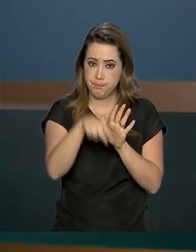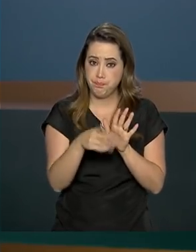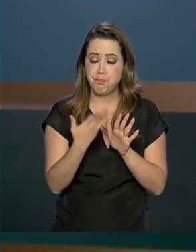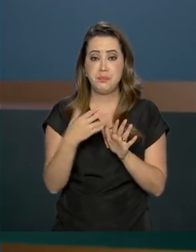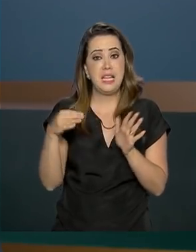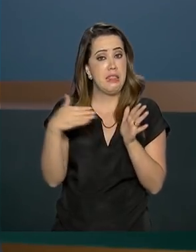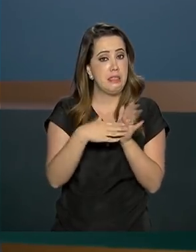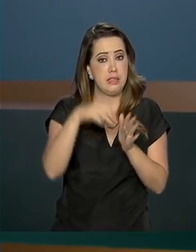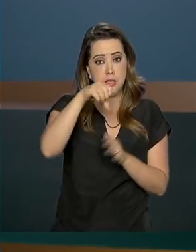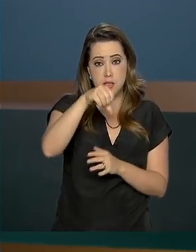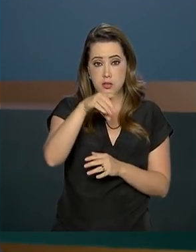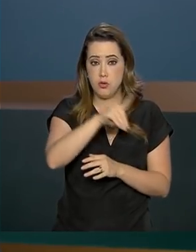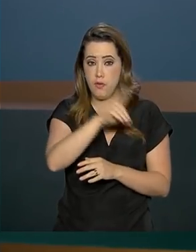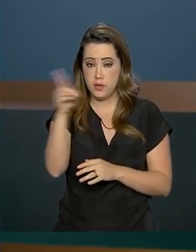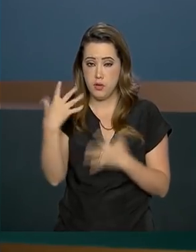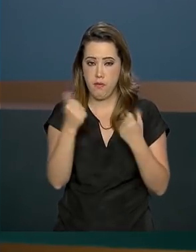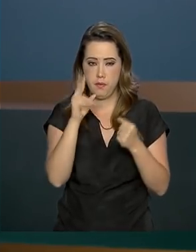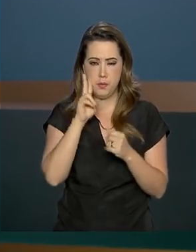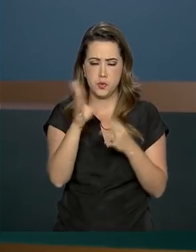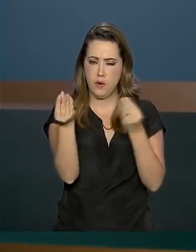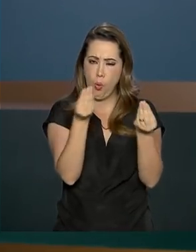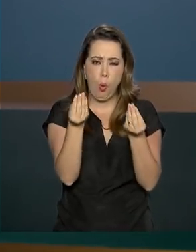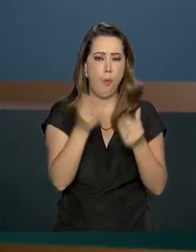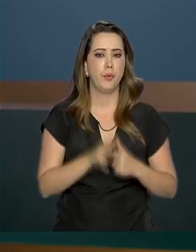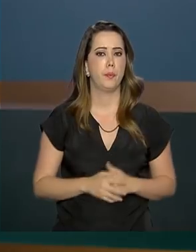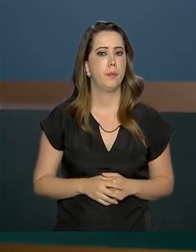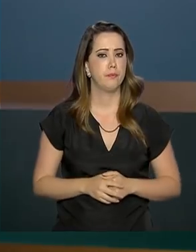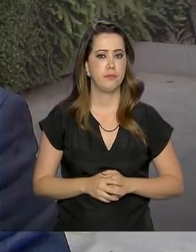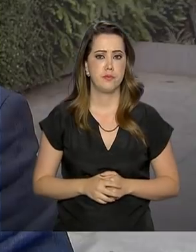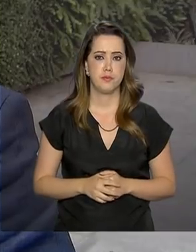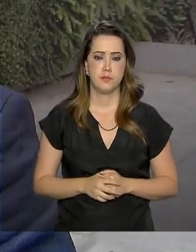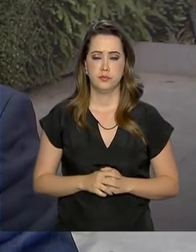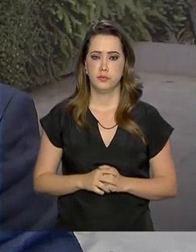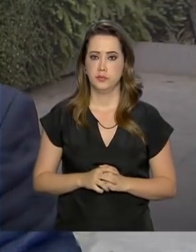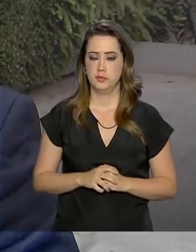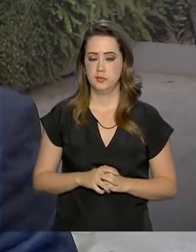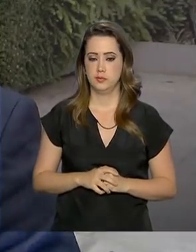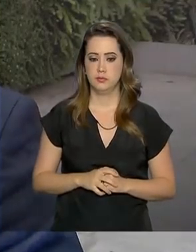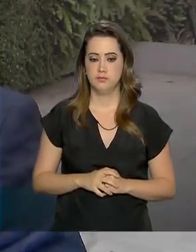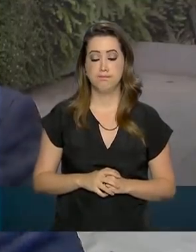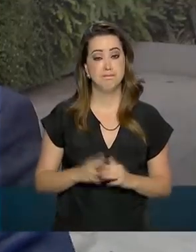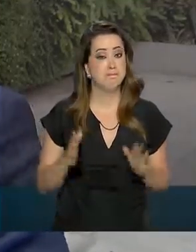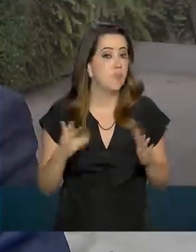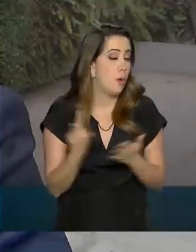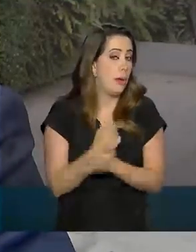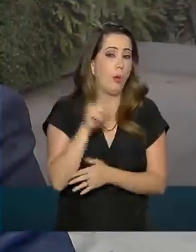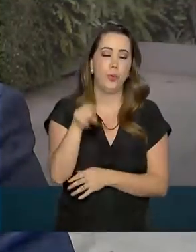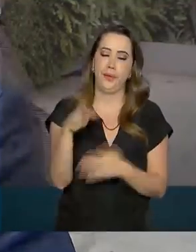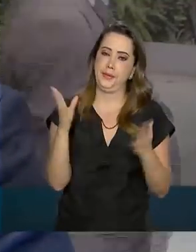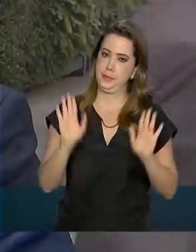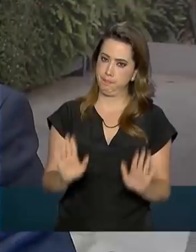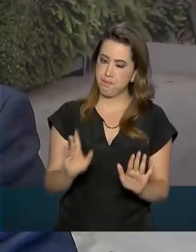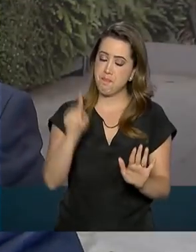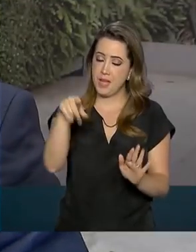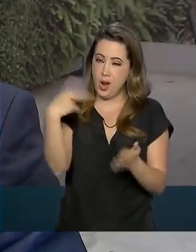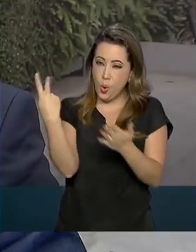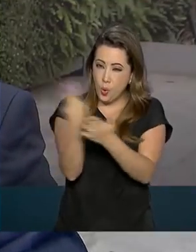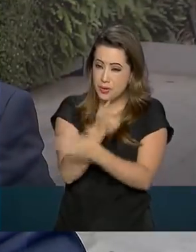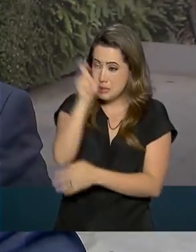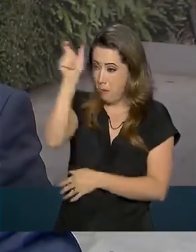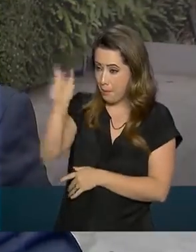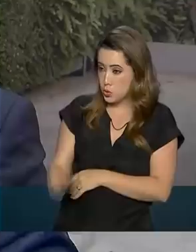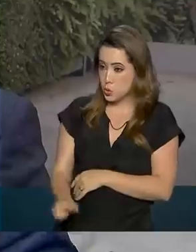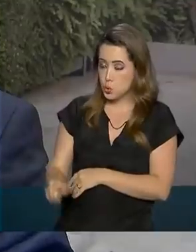dias. Vamos ver em quais casos pode ocorrer. Essa situação ocorre quando o